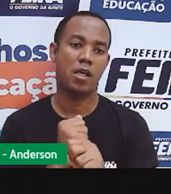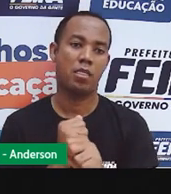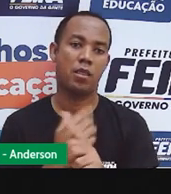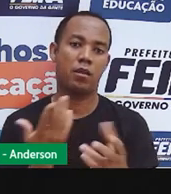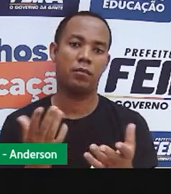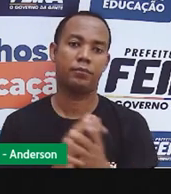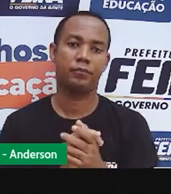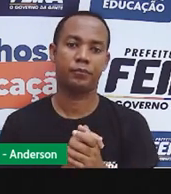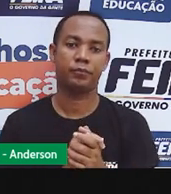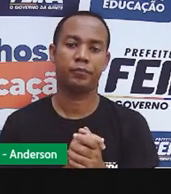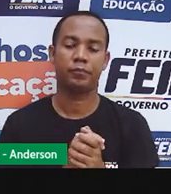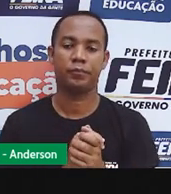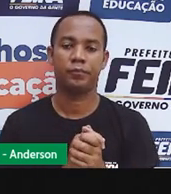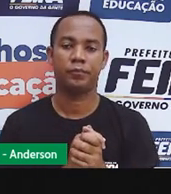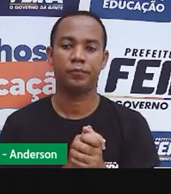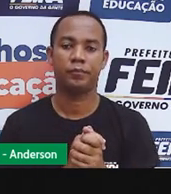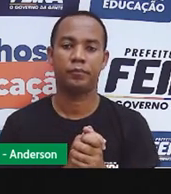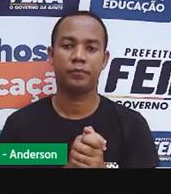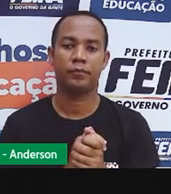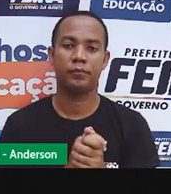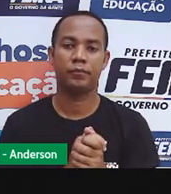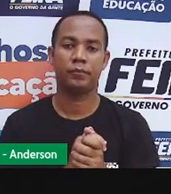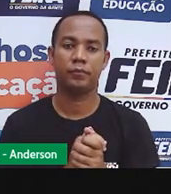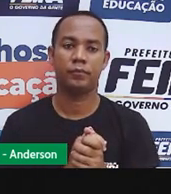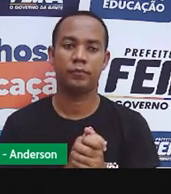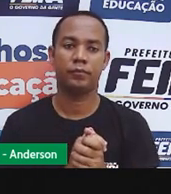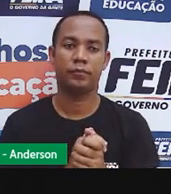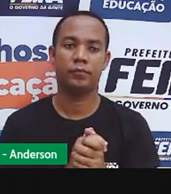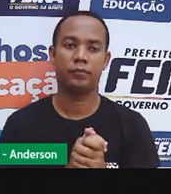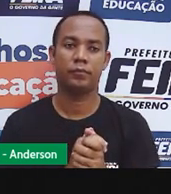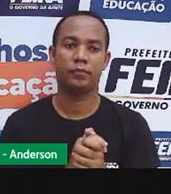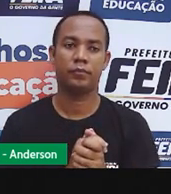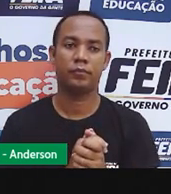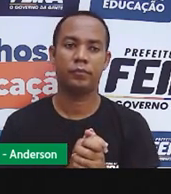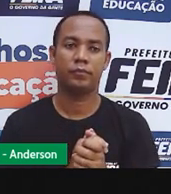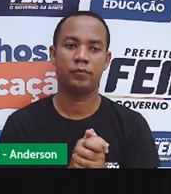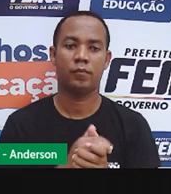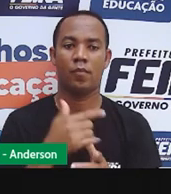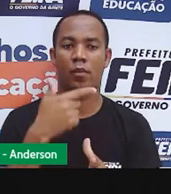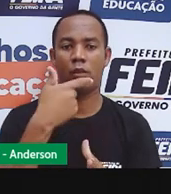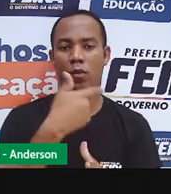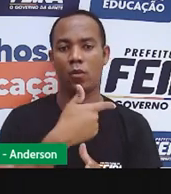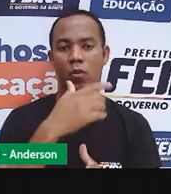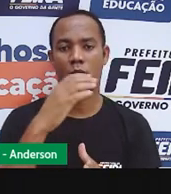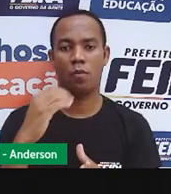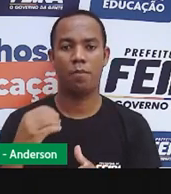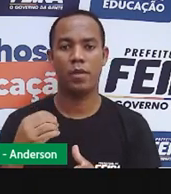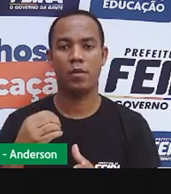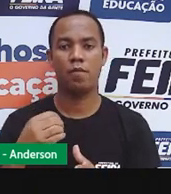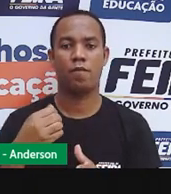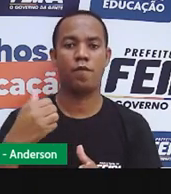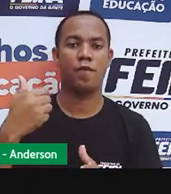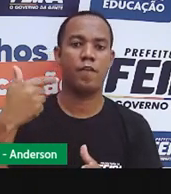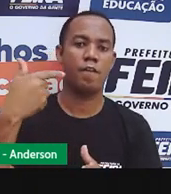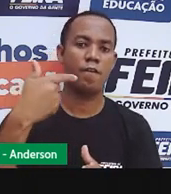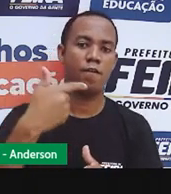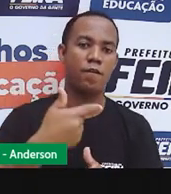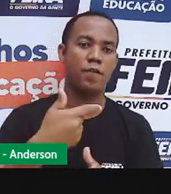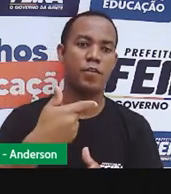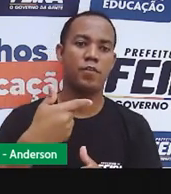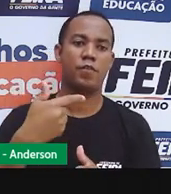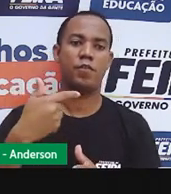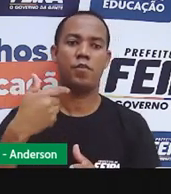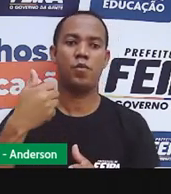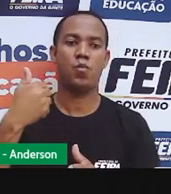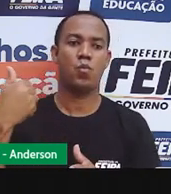Nós estamos no ano de 2021, o mês é junho, o sexto mês do ano.